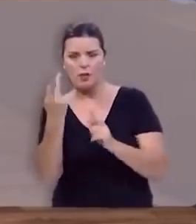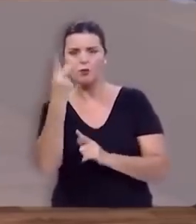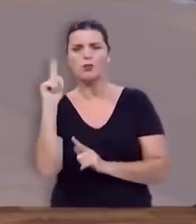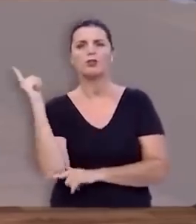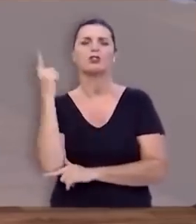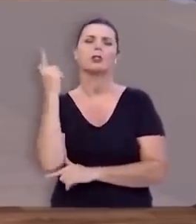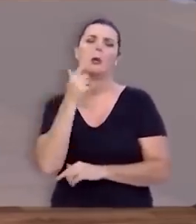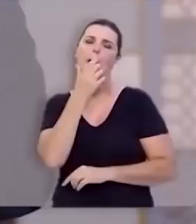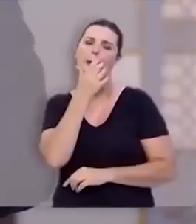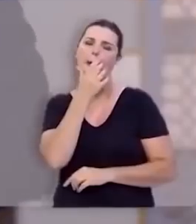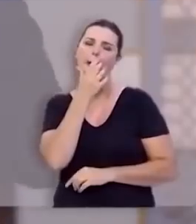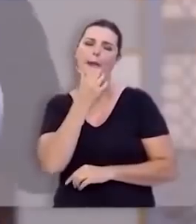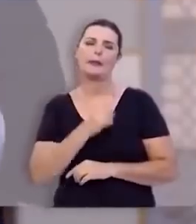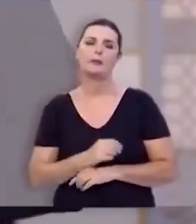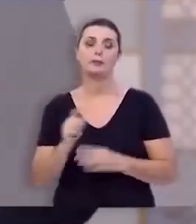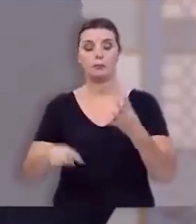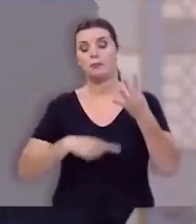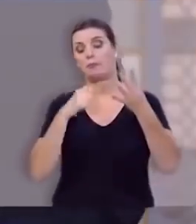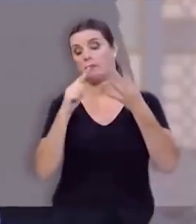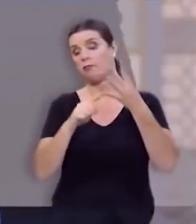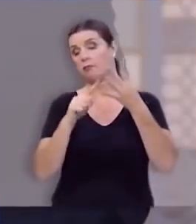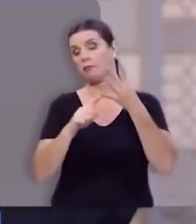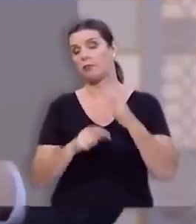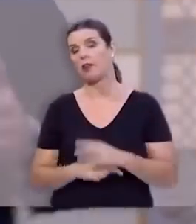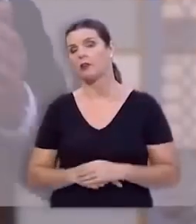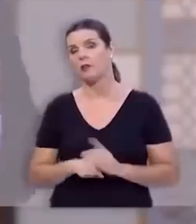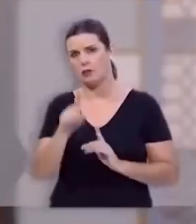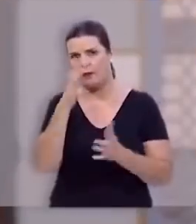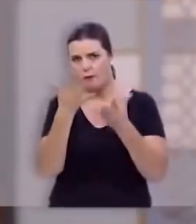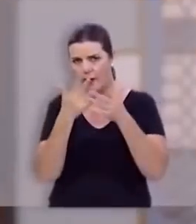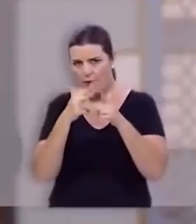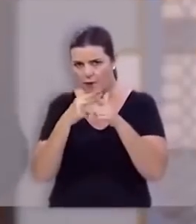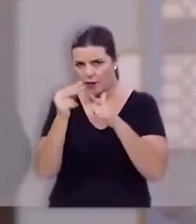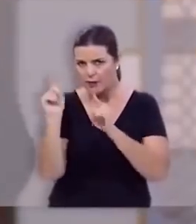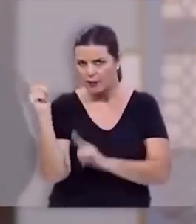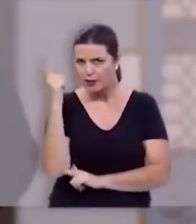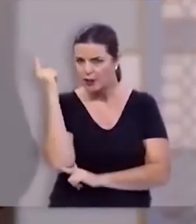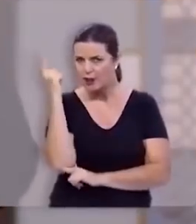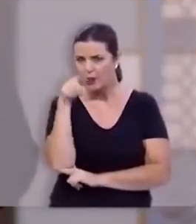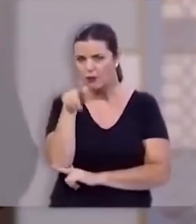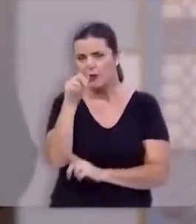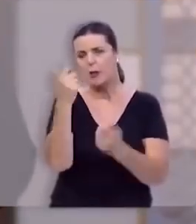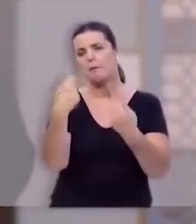gigantes. Quarto lugar, se você quer vencer os seus gigantes, você precisa